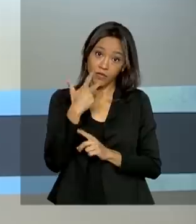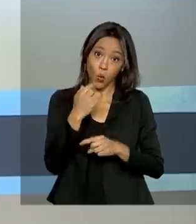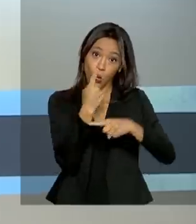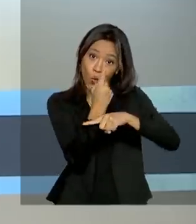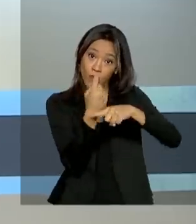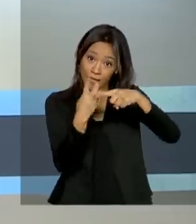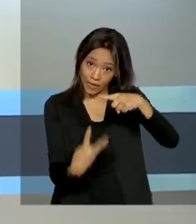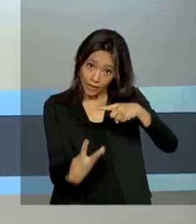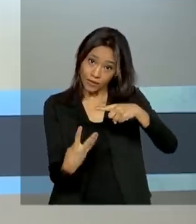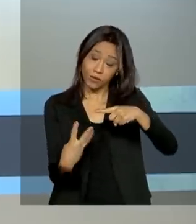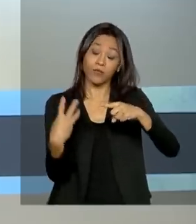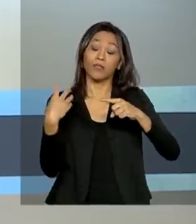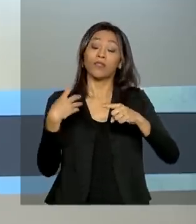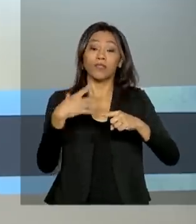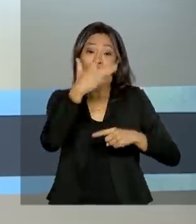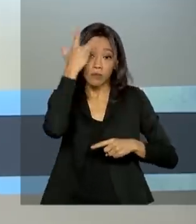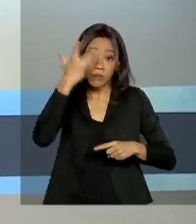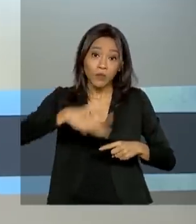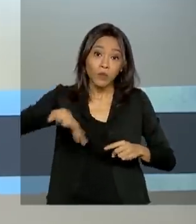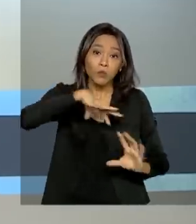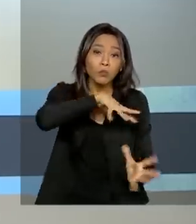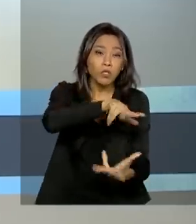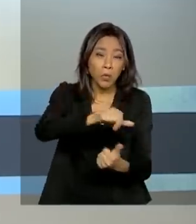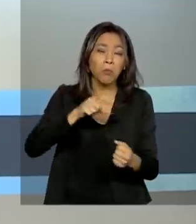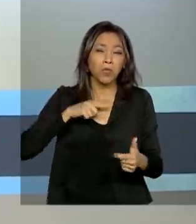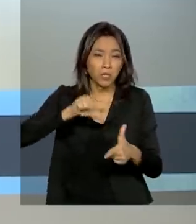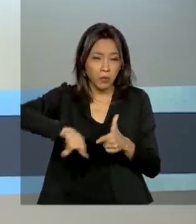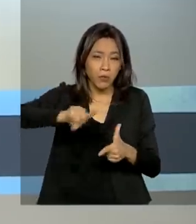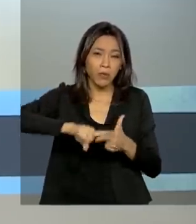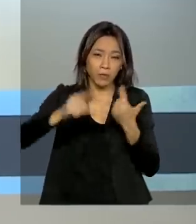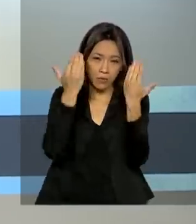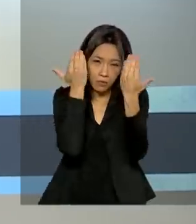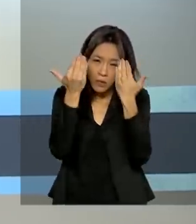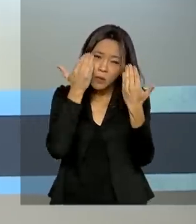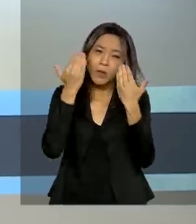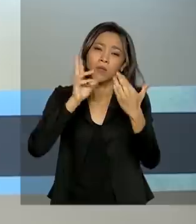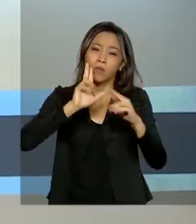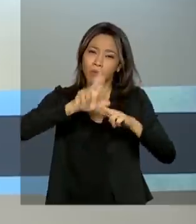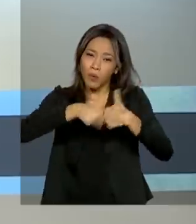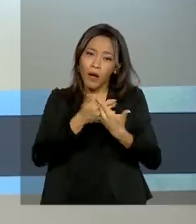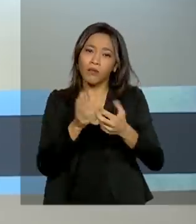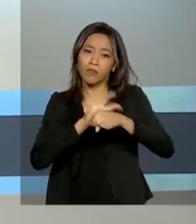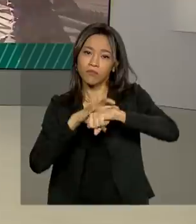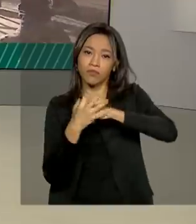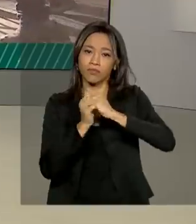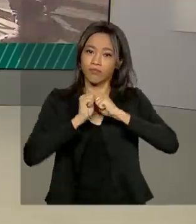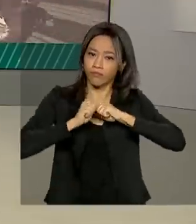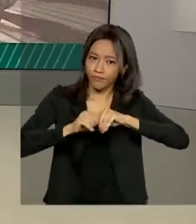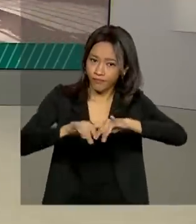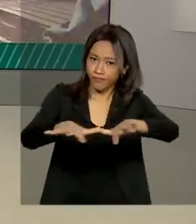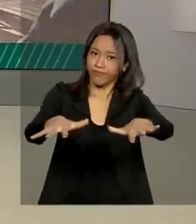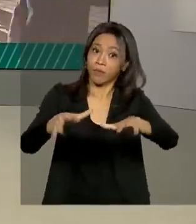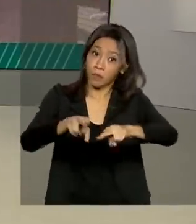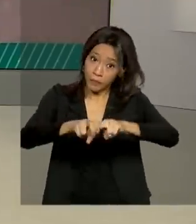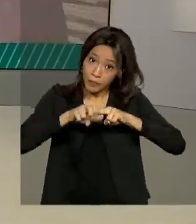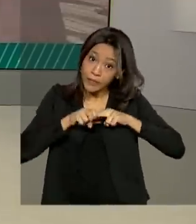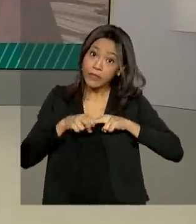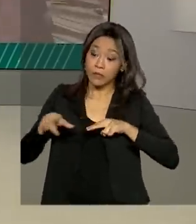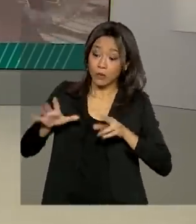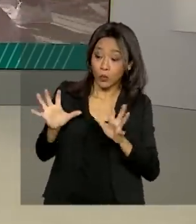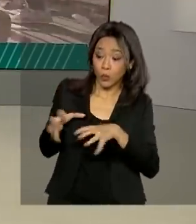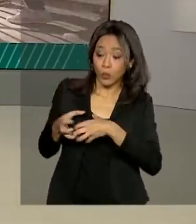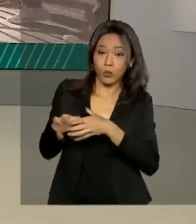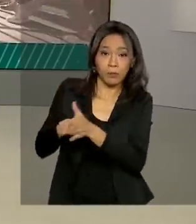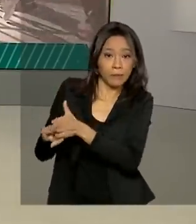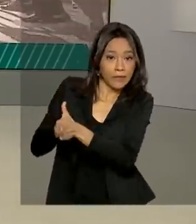população mundial pode sofrer algum problema psicológico por causa da pandemia do coronavírus. Por isso, pesquisadores